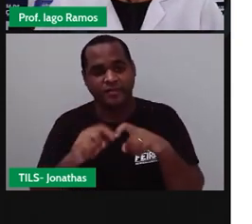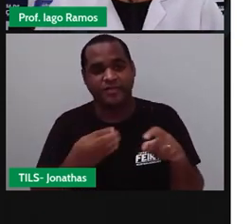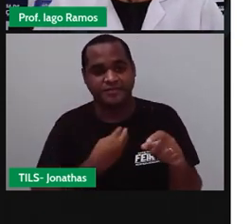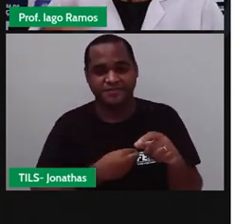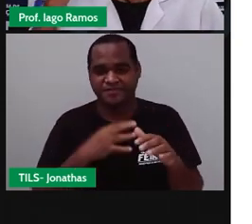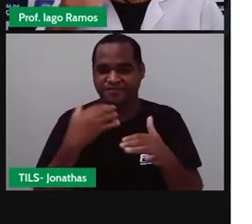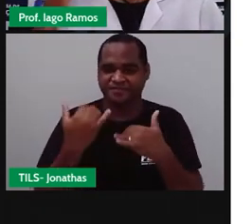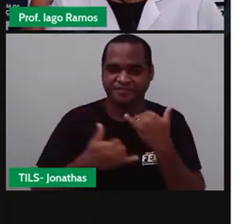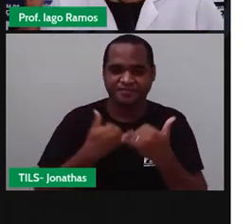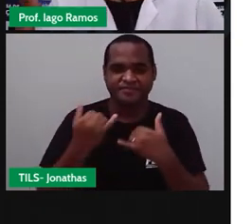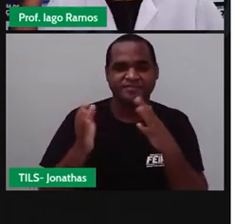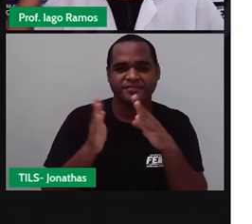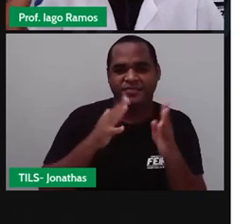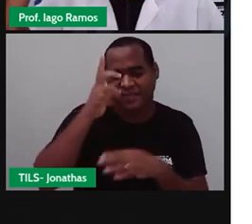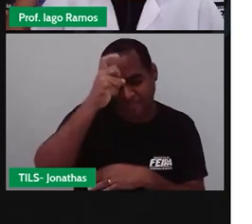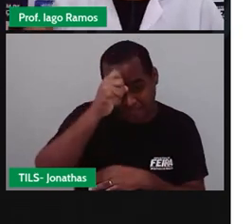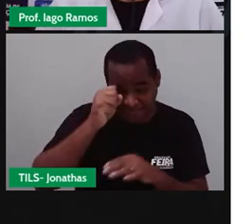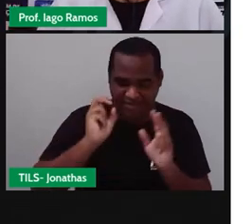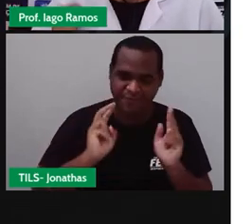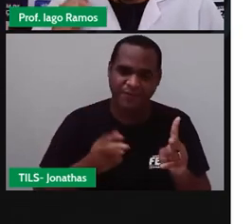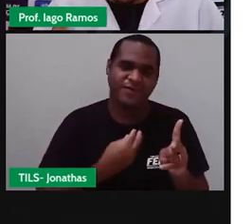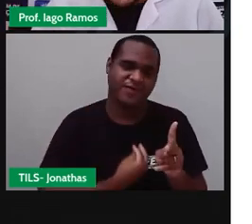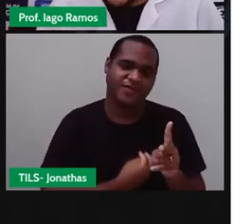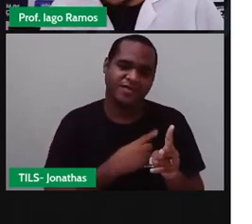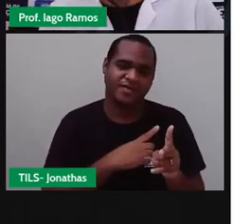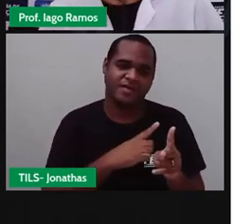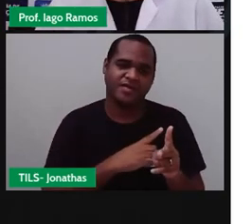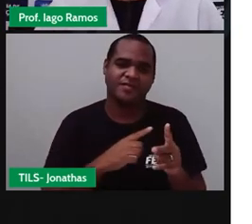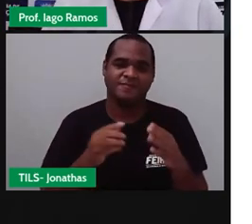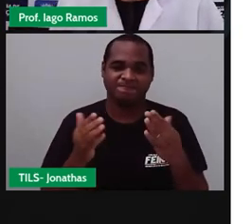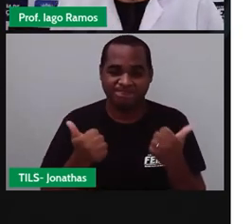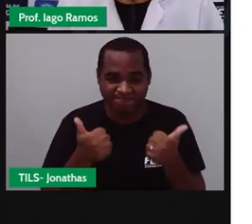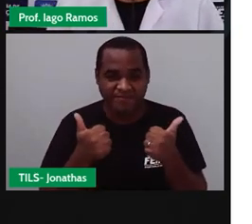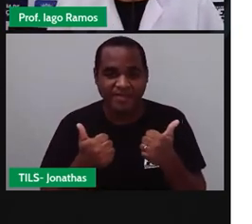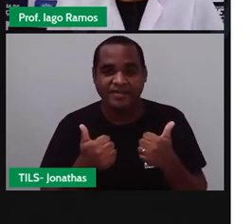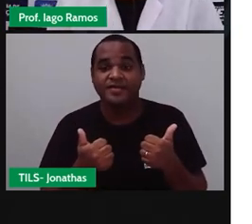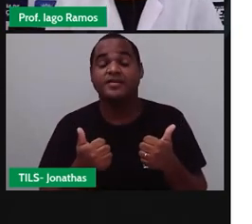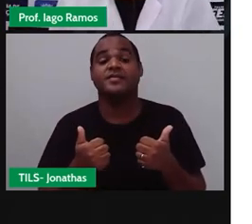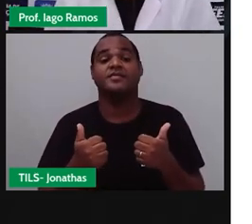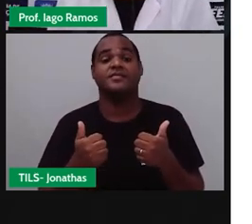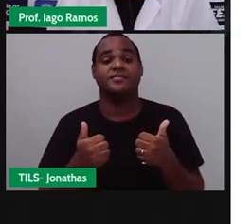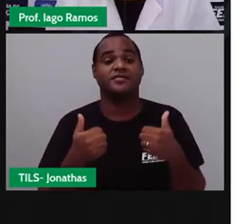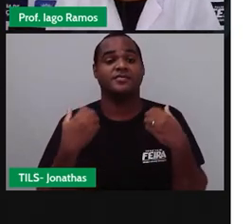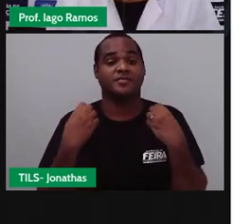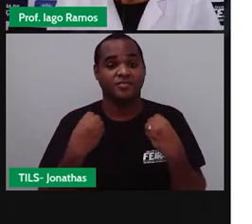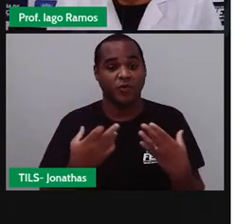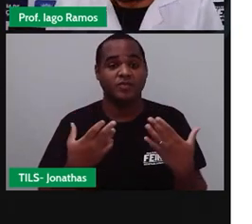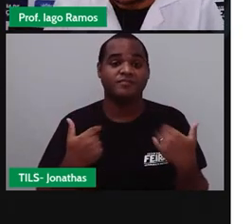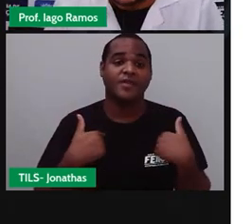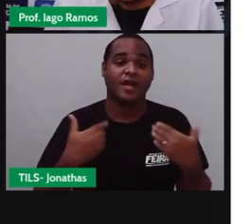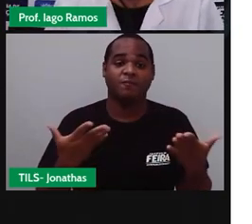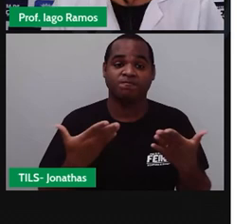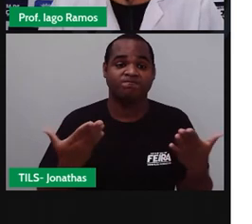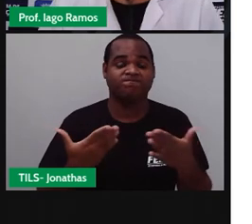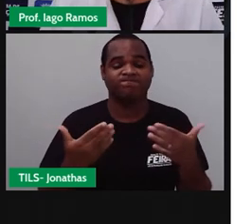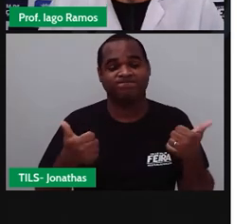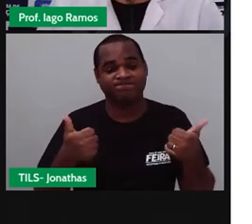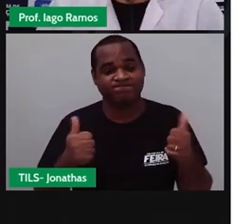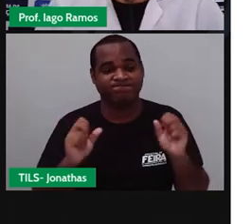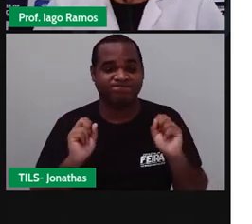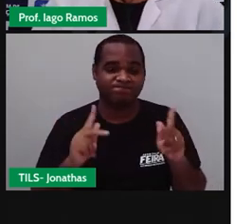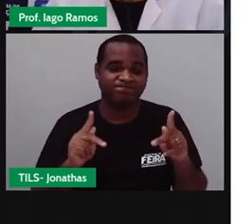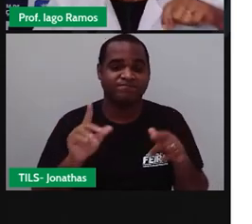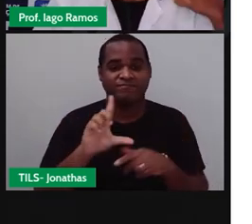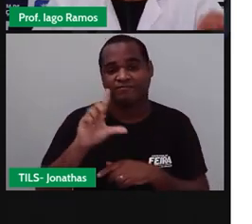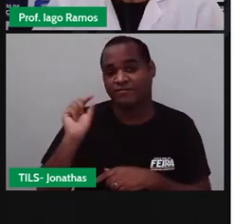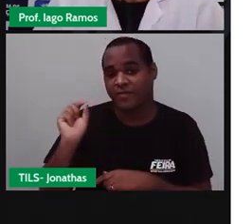se divertir e continuar aprendendo o assunto que a gente trouxe para essa aula aqui. Valeu? Bom, vou me despedindo, né? Desde já até